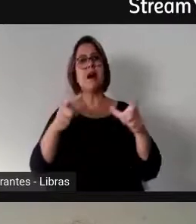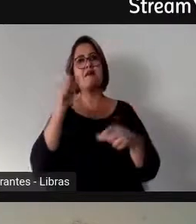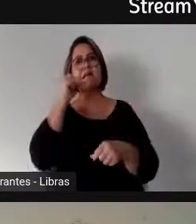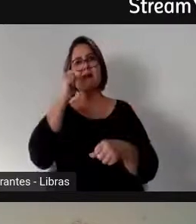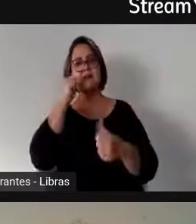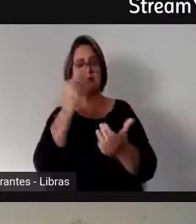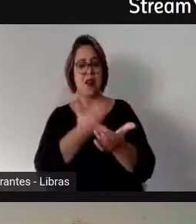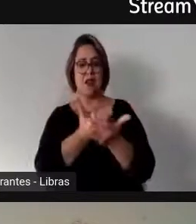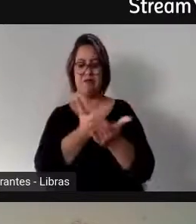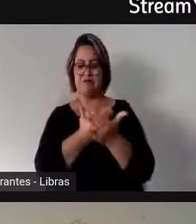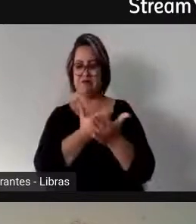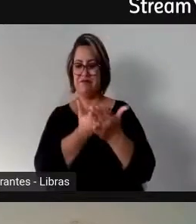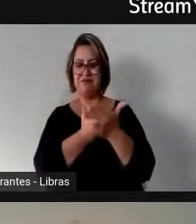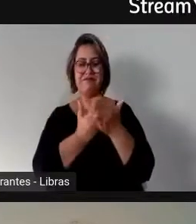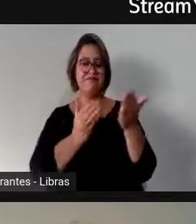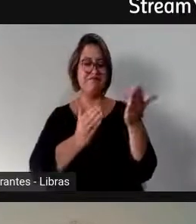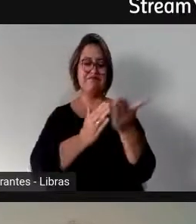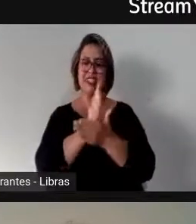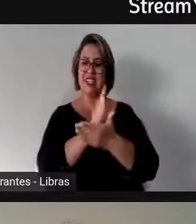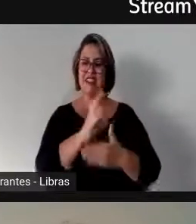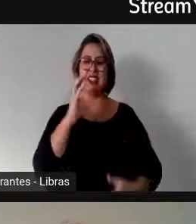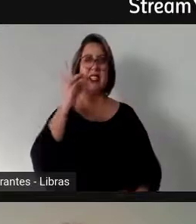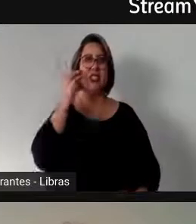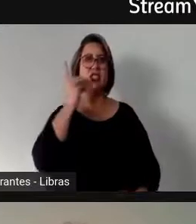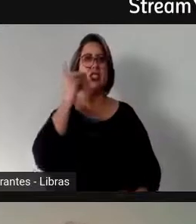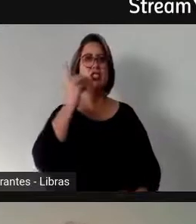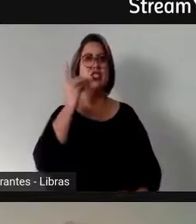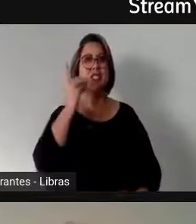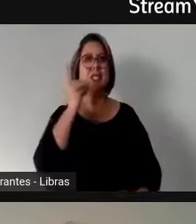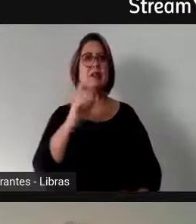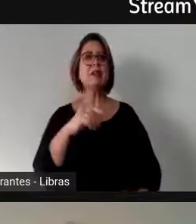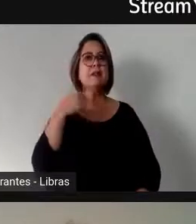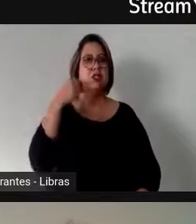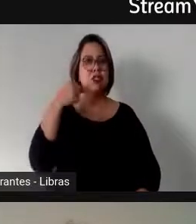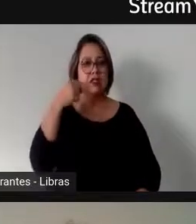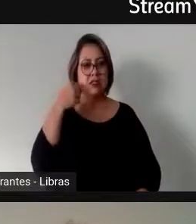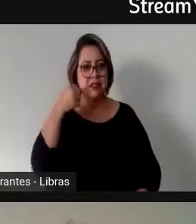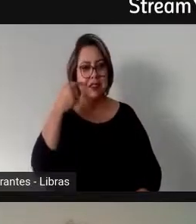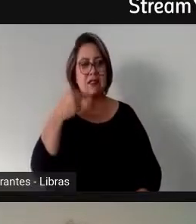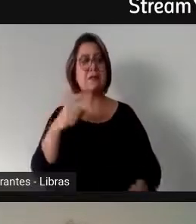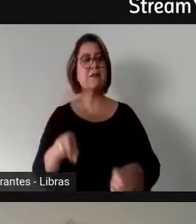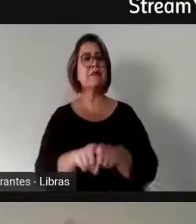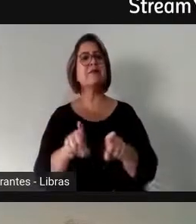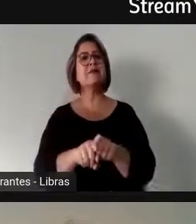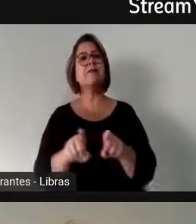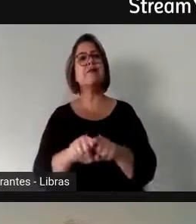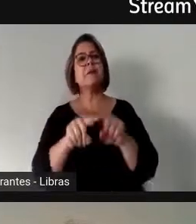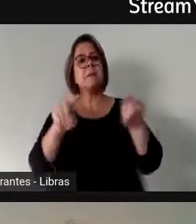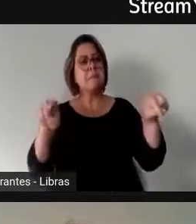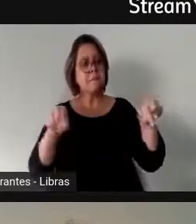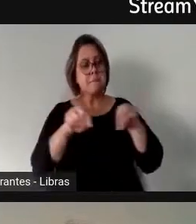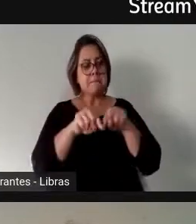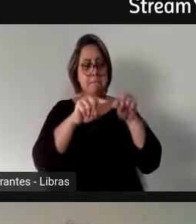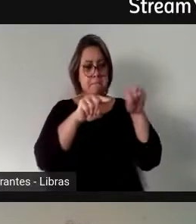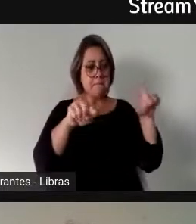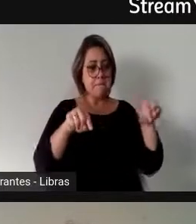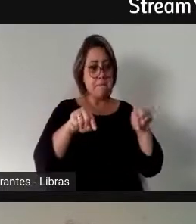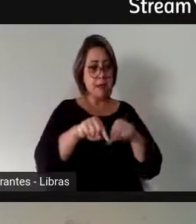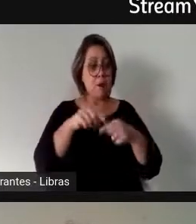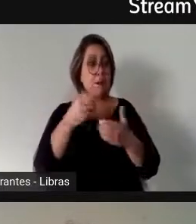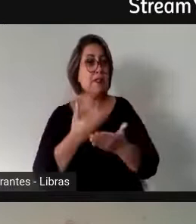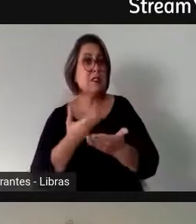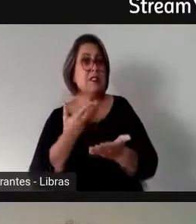Então, as mulheres estão no direito. Na sala de aula, quando nós falamos daquelas classes iniciais de formação,